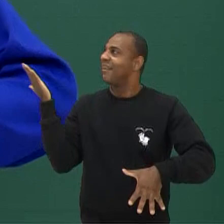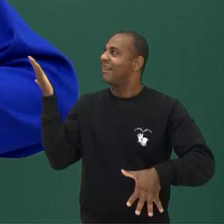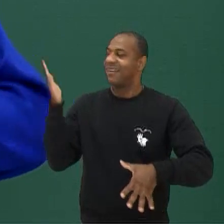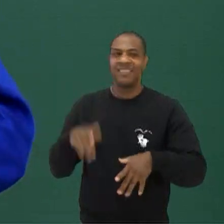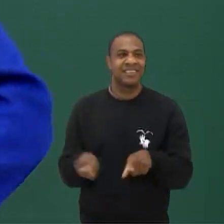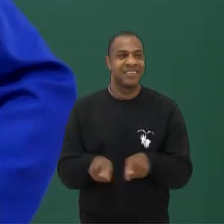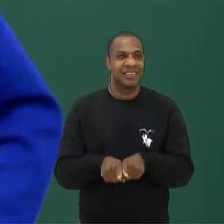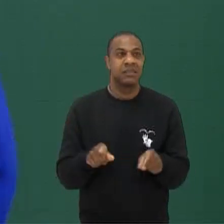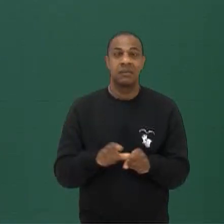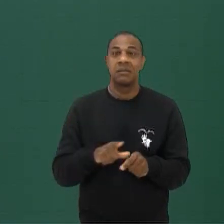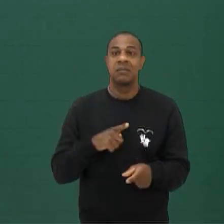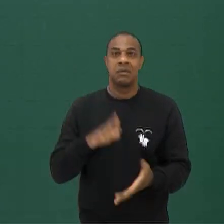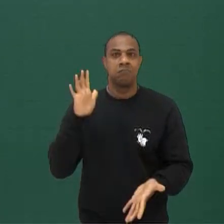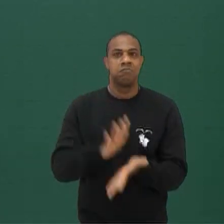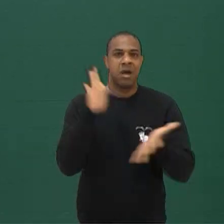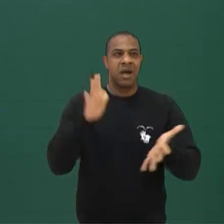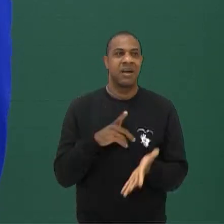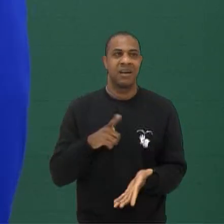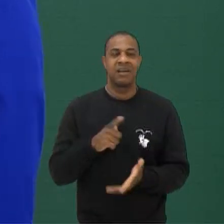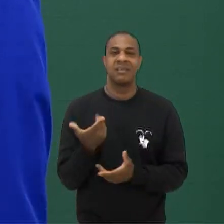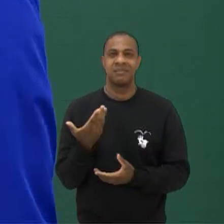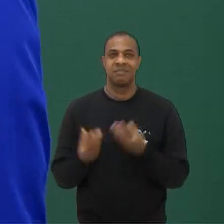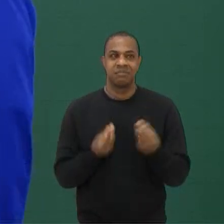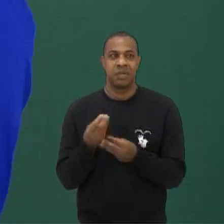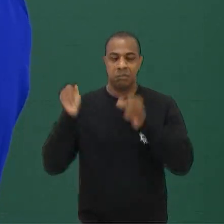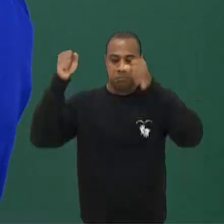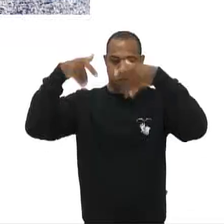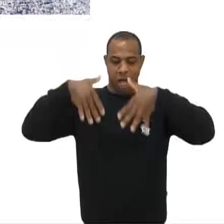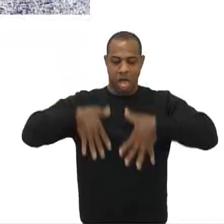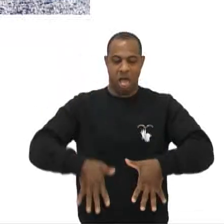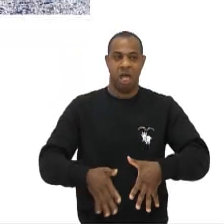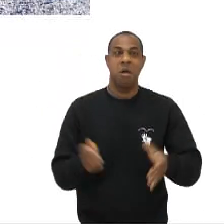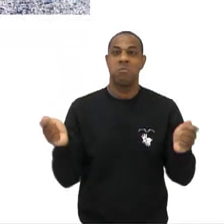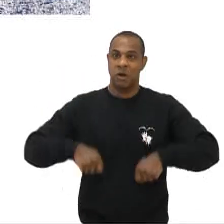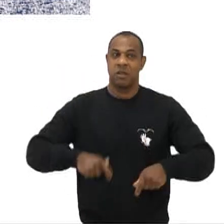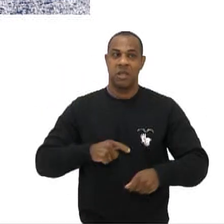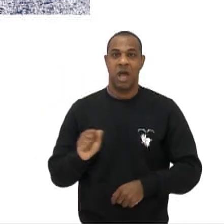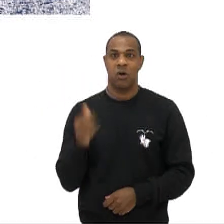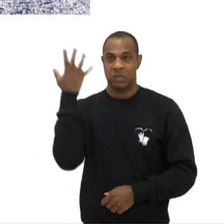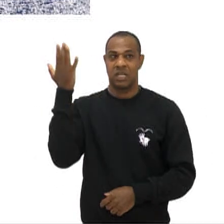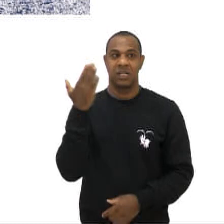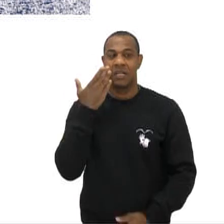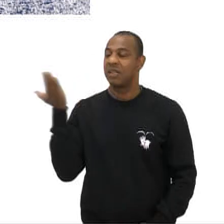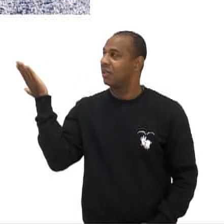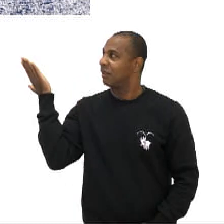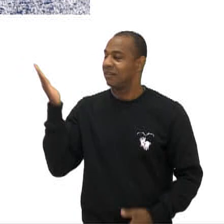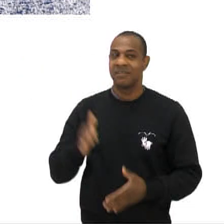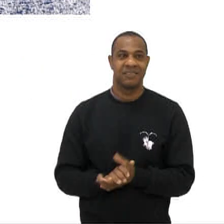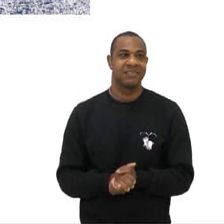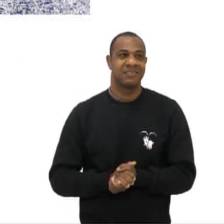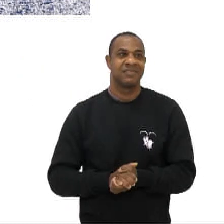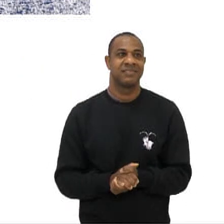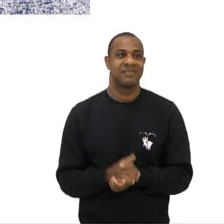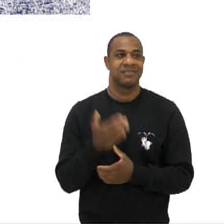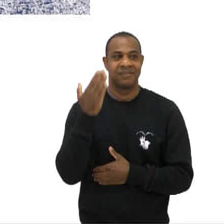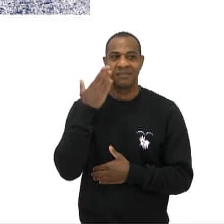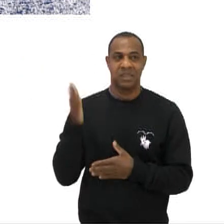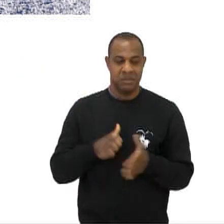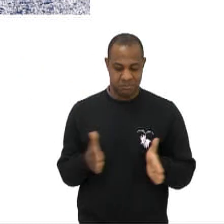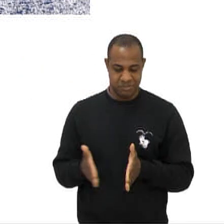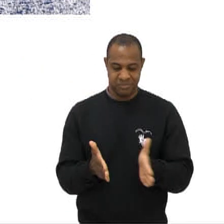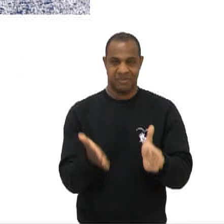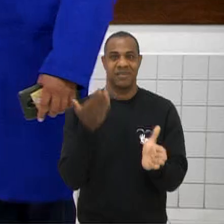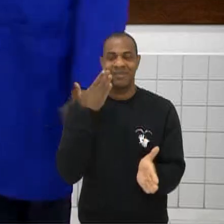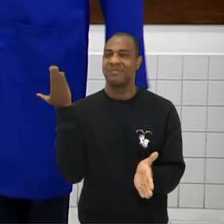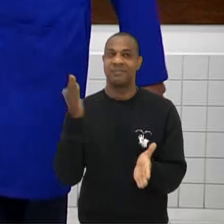acaba causando algumas oscilações Que isso aqui pode vir abaixo Então, temos essa situação ali Que acabou pegando um esquiador Bem no meio do caminho, né? Bem